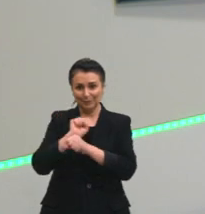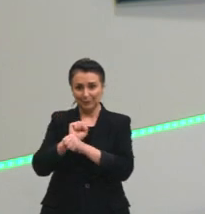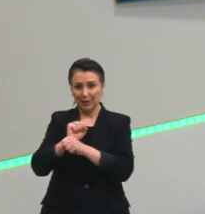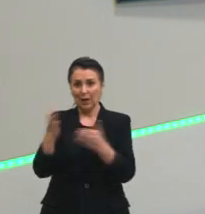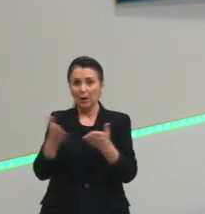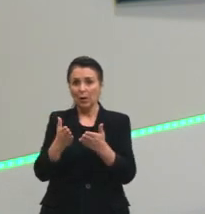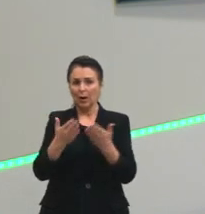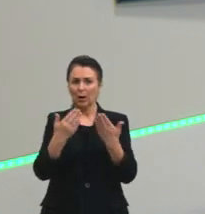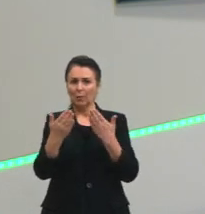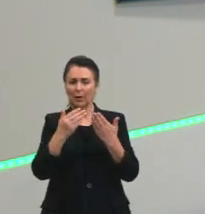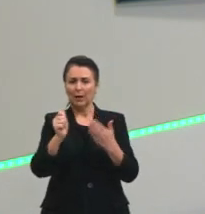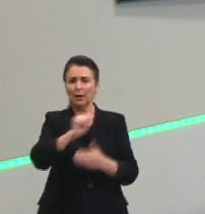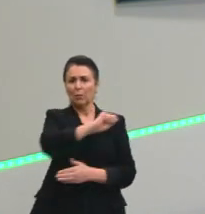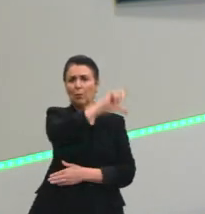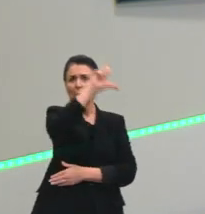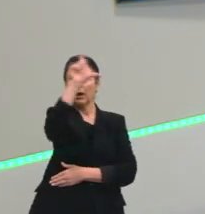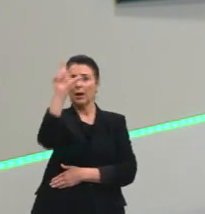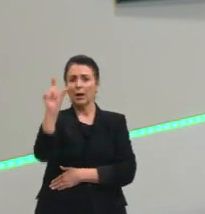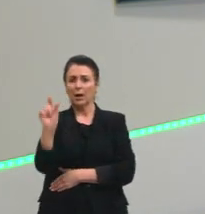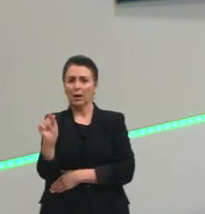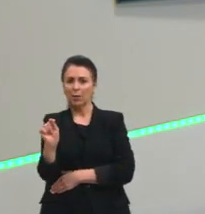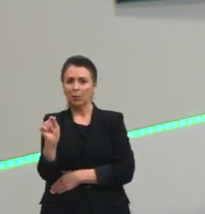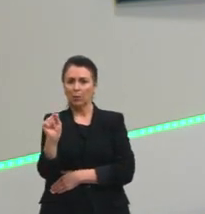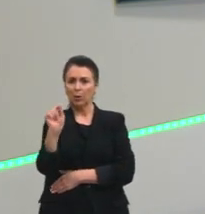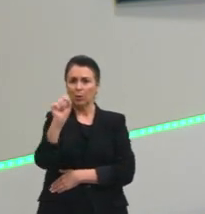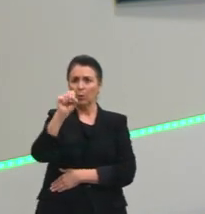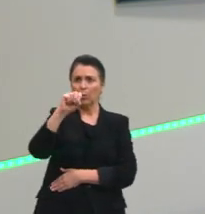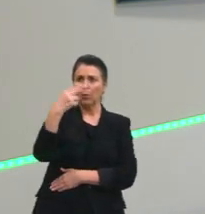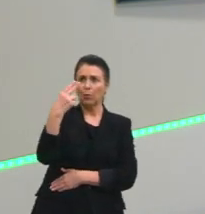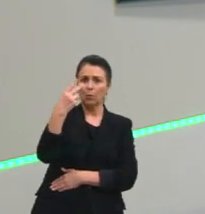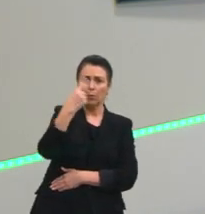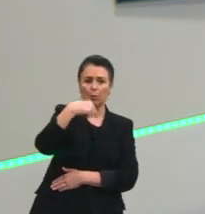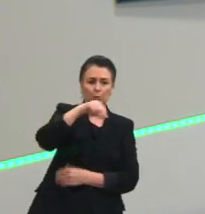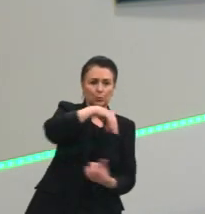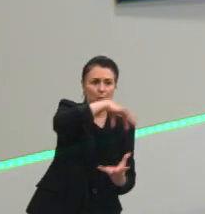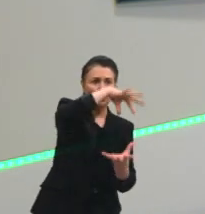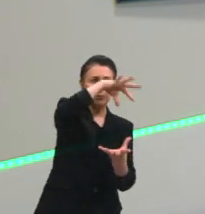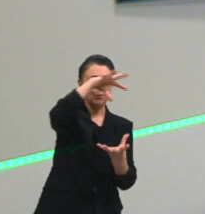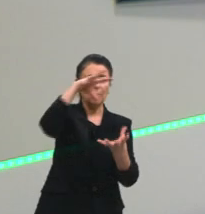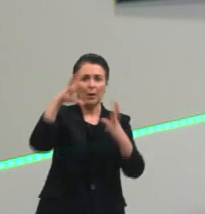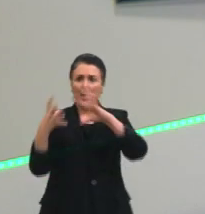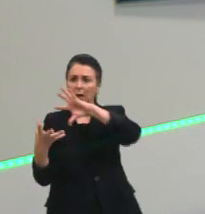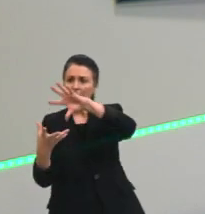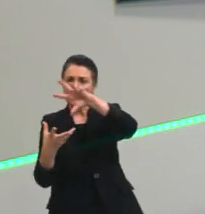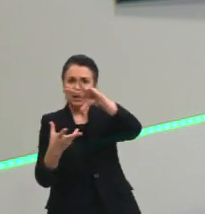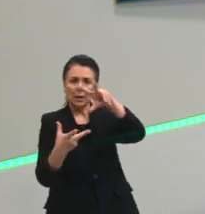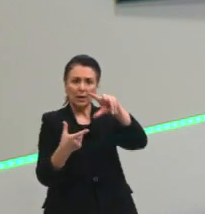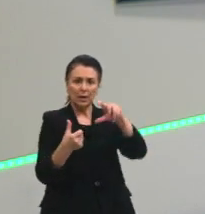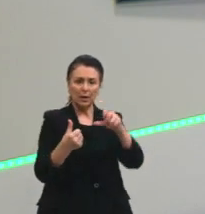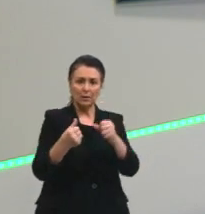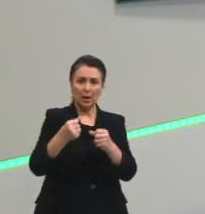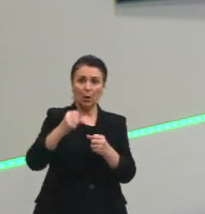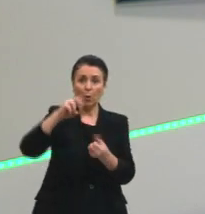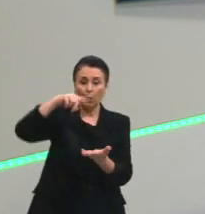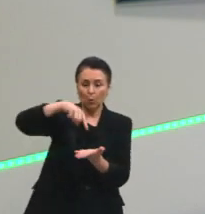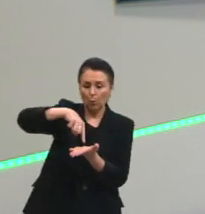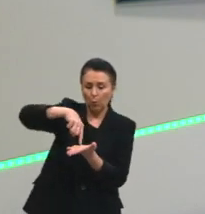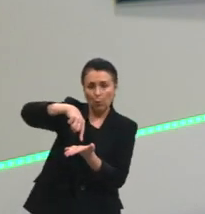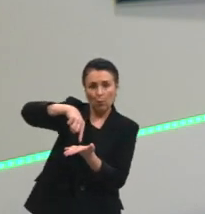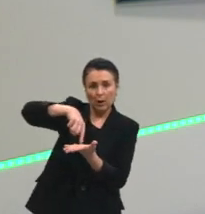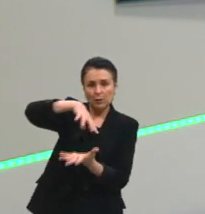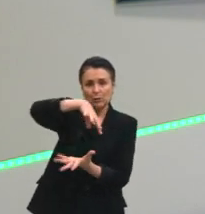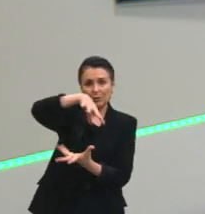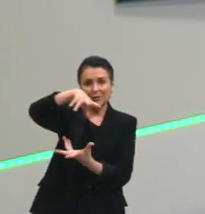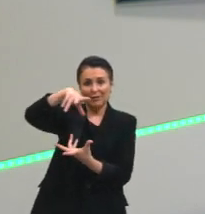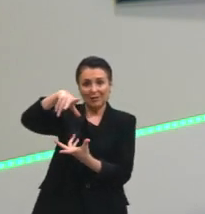Lua, né, ou outros corpos celestes, ao próprio centro da Terra, o eixo da Terra de rotação, eu